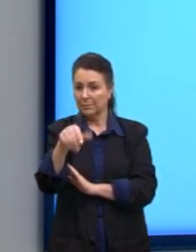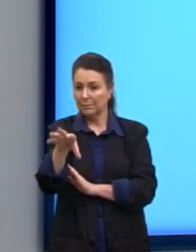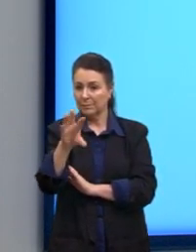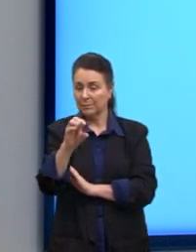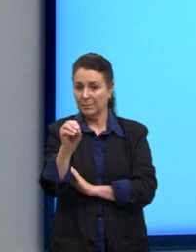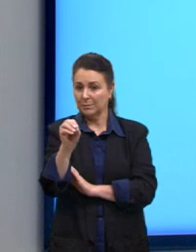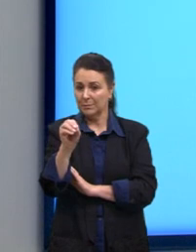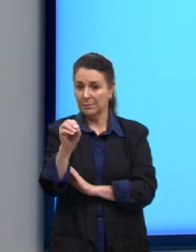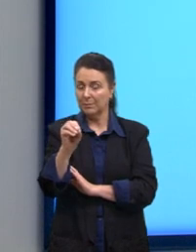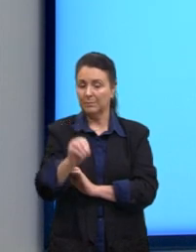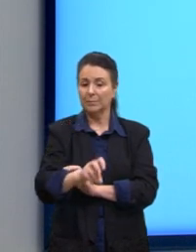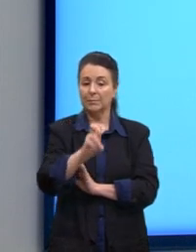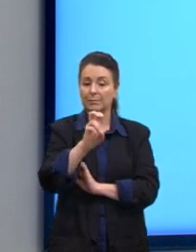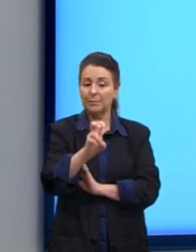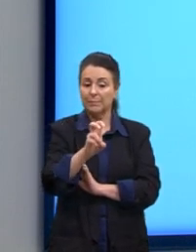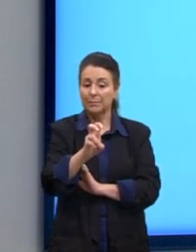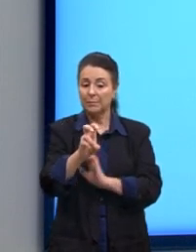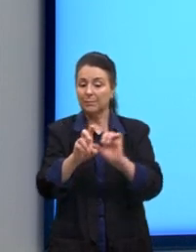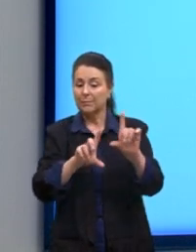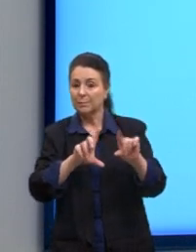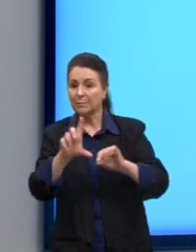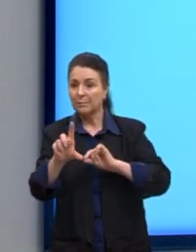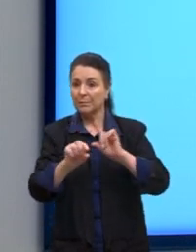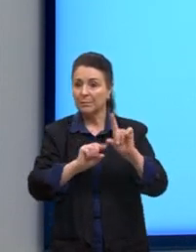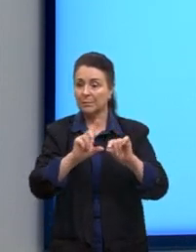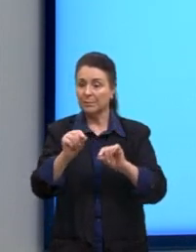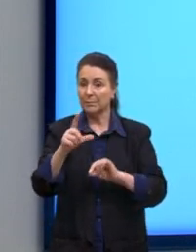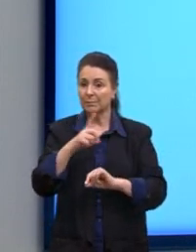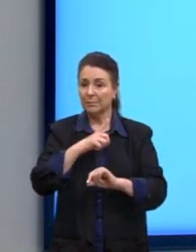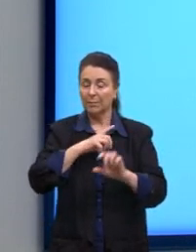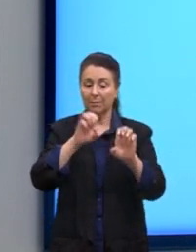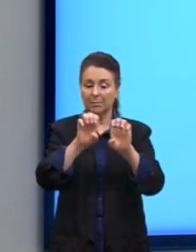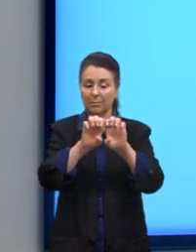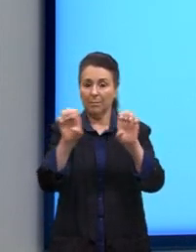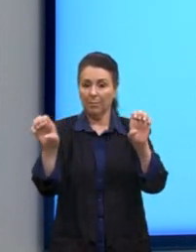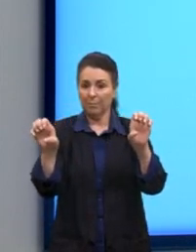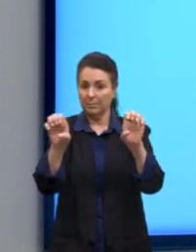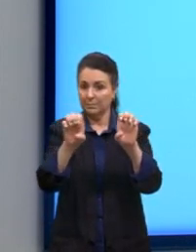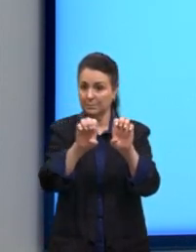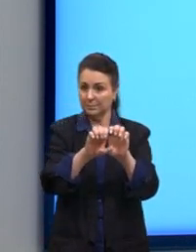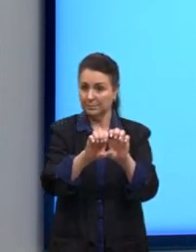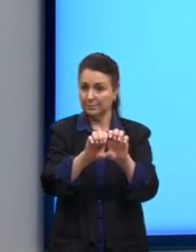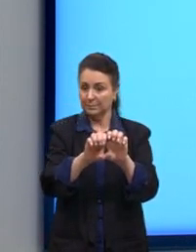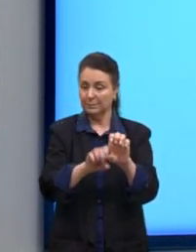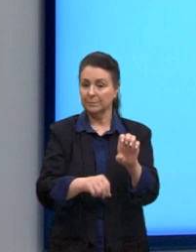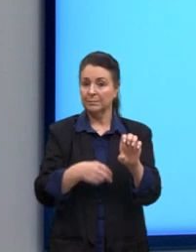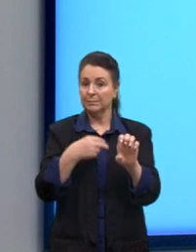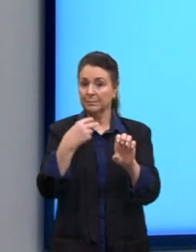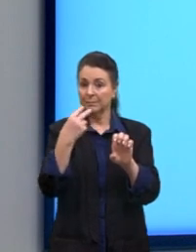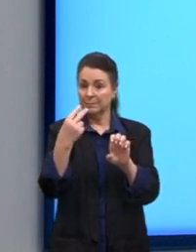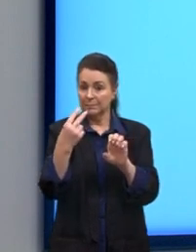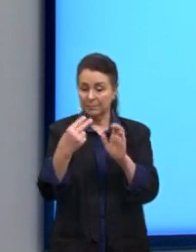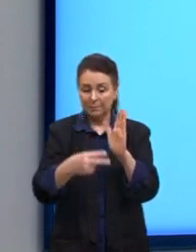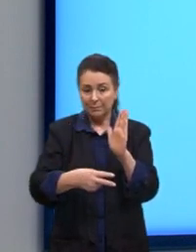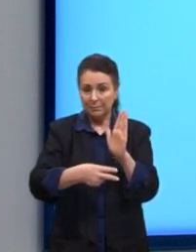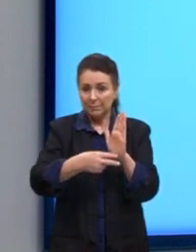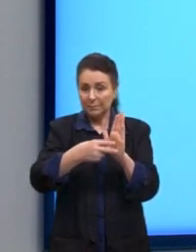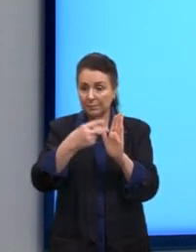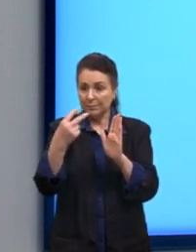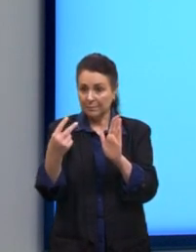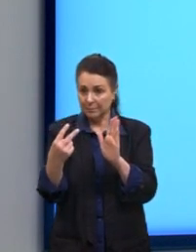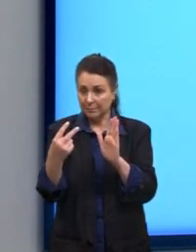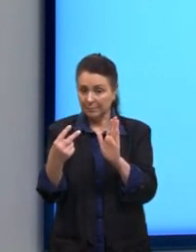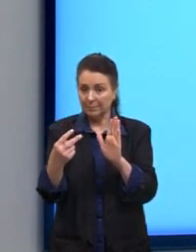alternativas e dessas cinco alternativas, nós temos equações. As duas primeiras, elas remetem a uma